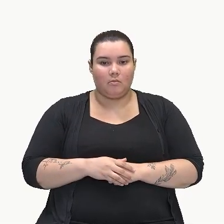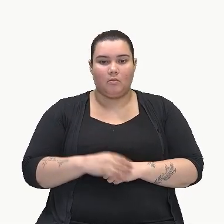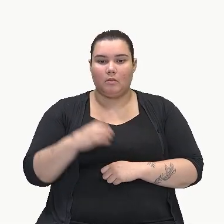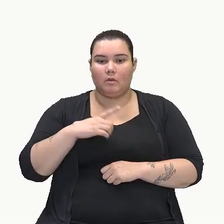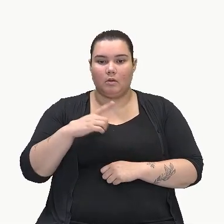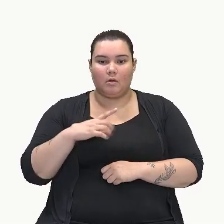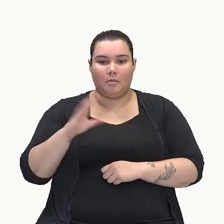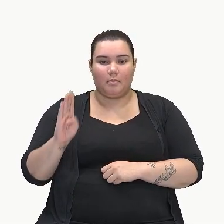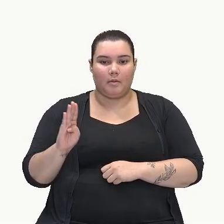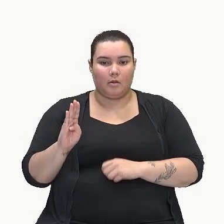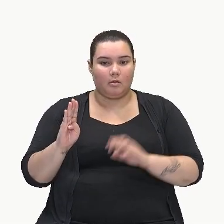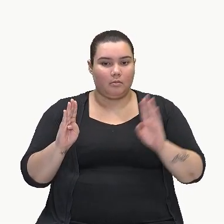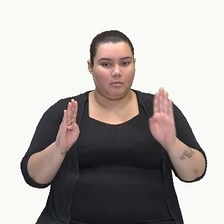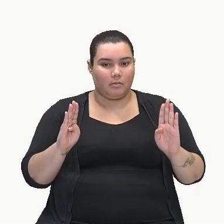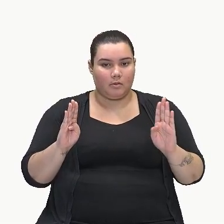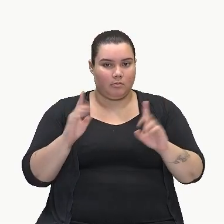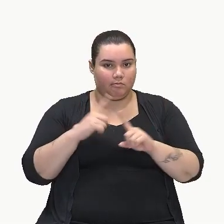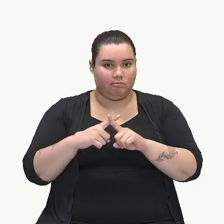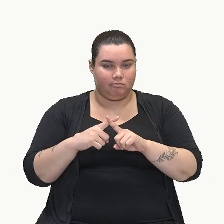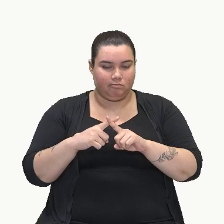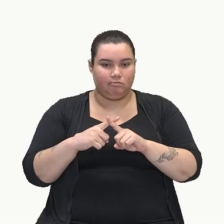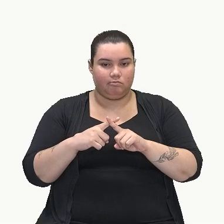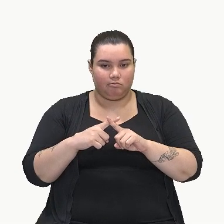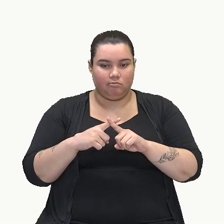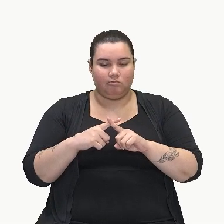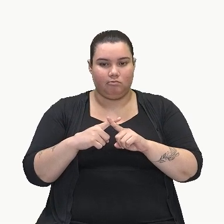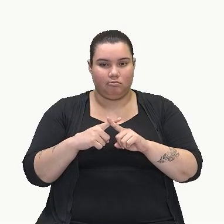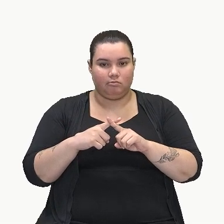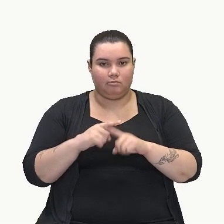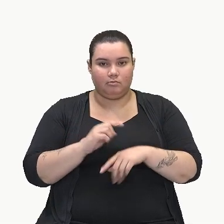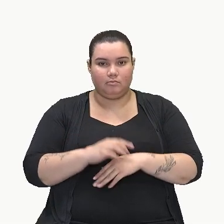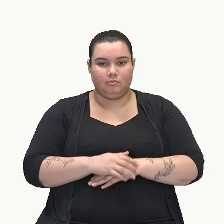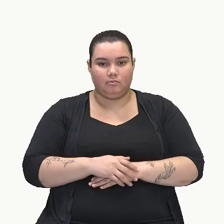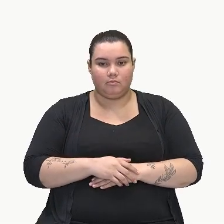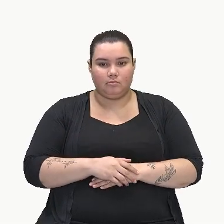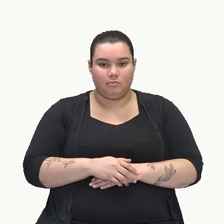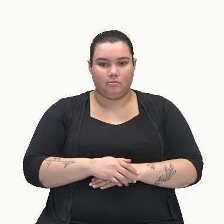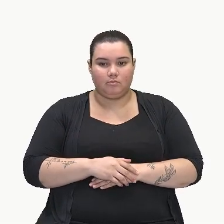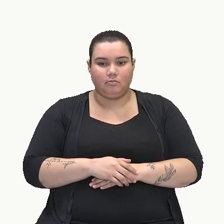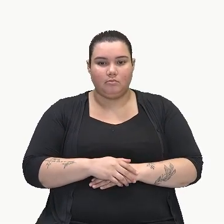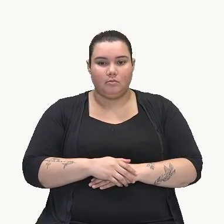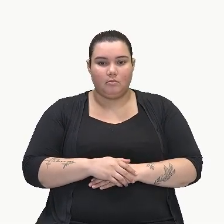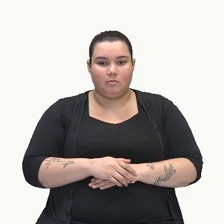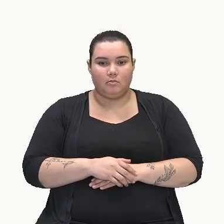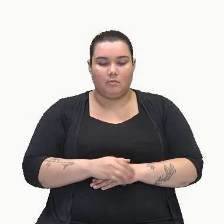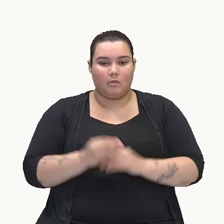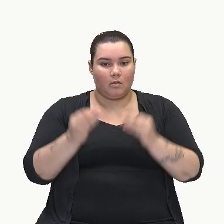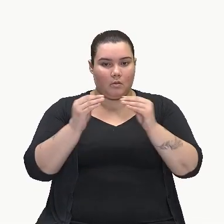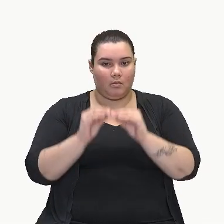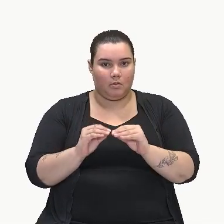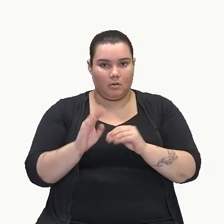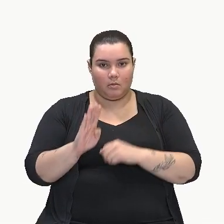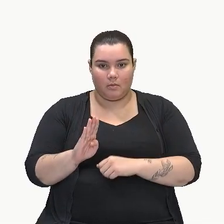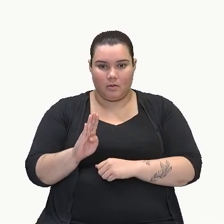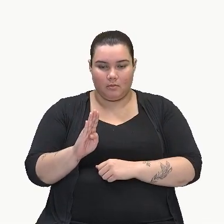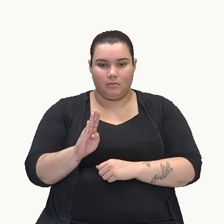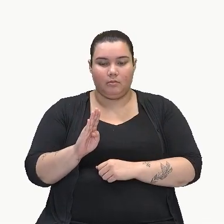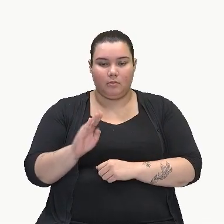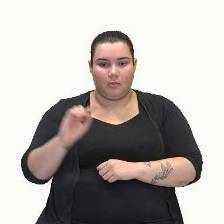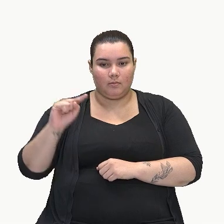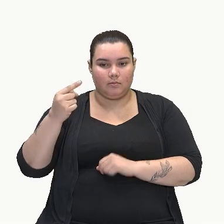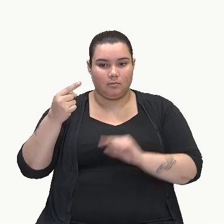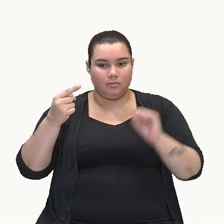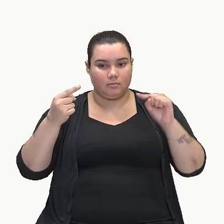tenho, ó, B vezes B, parte literal por parte literal. Repito B e somos